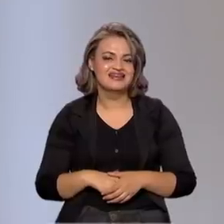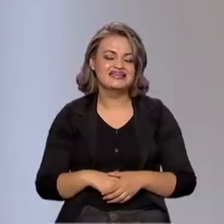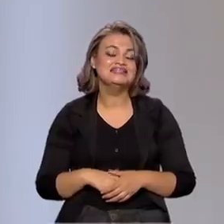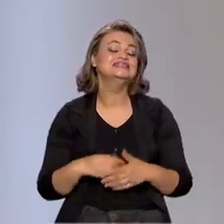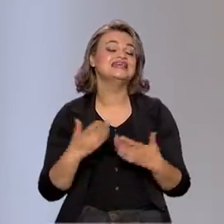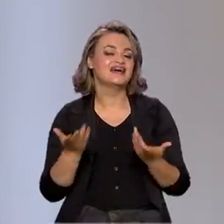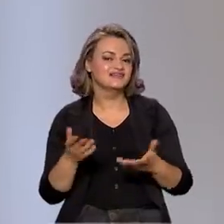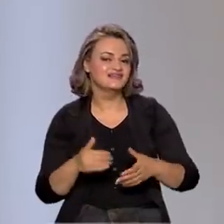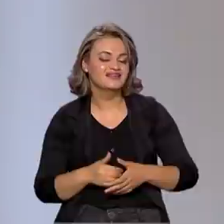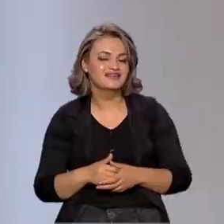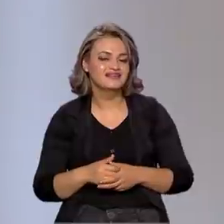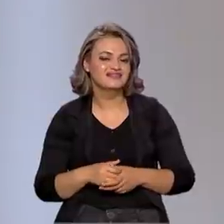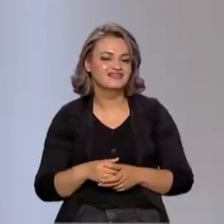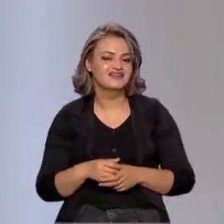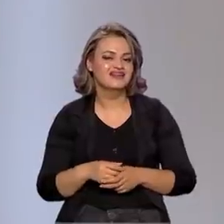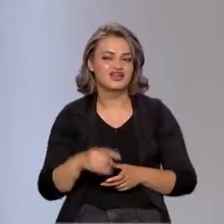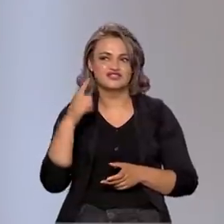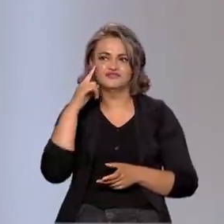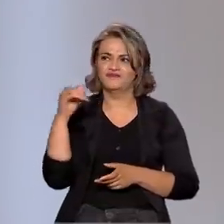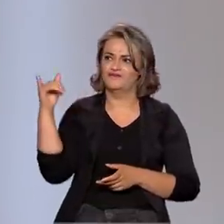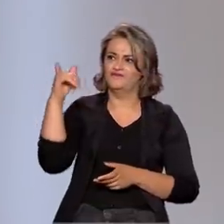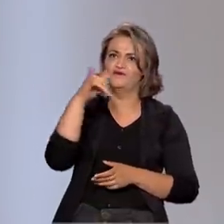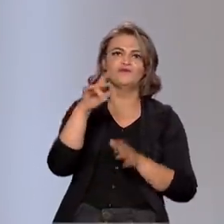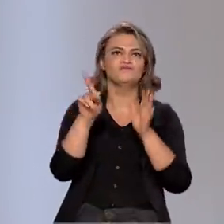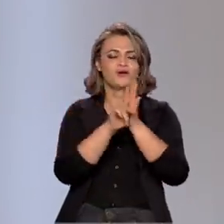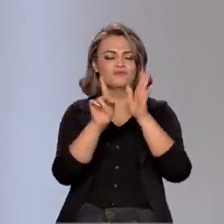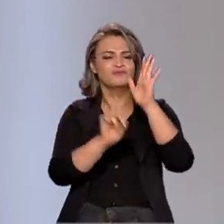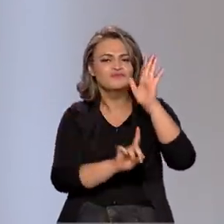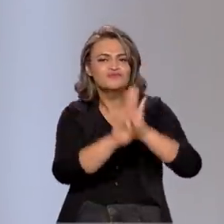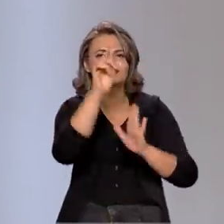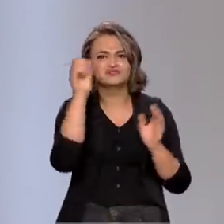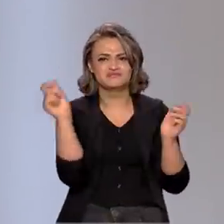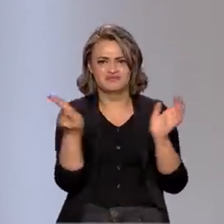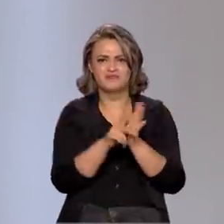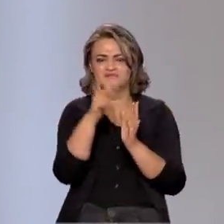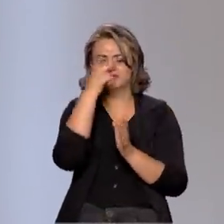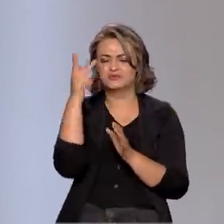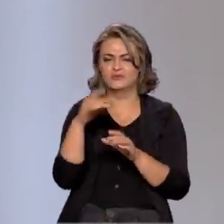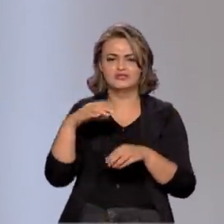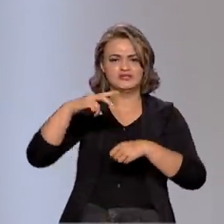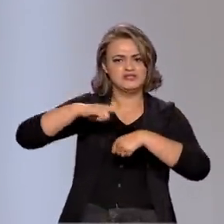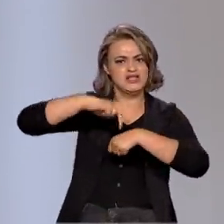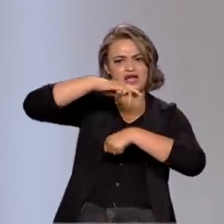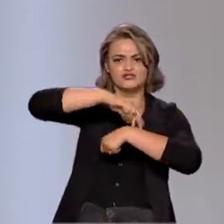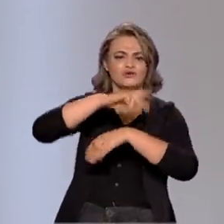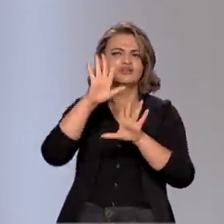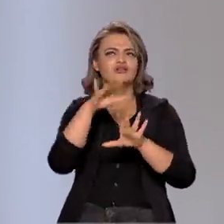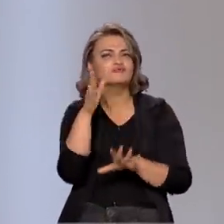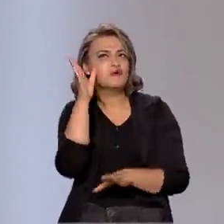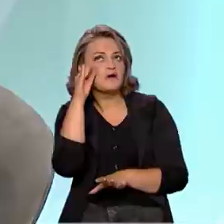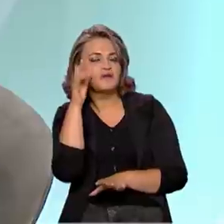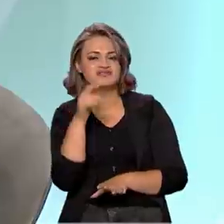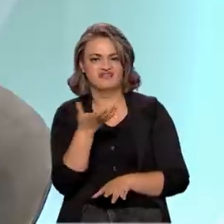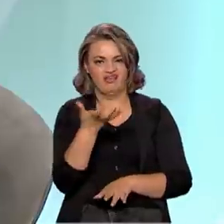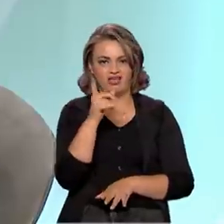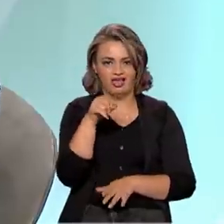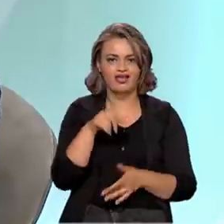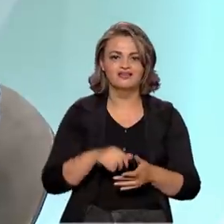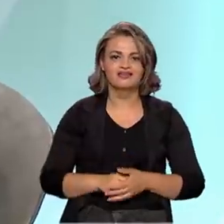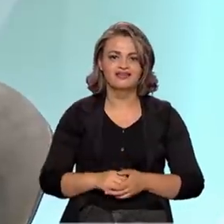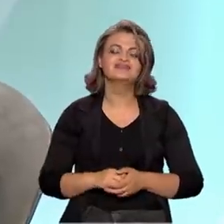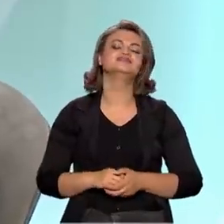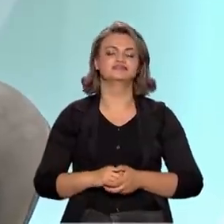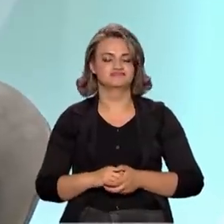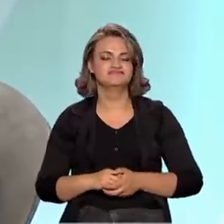realidade pode ser que a gente veja voos assim, foguetes sendo lançados com essa proposta de Alcântara? Sim.